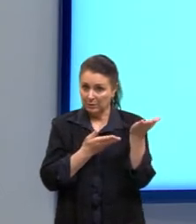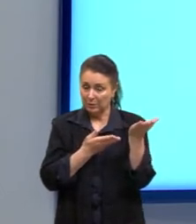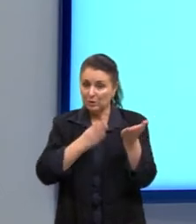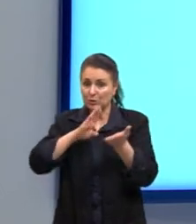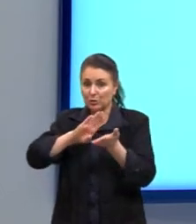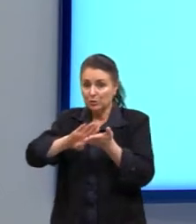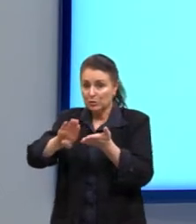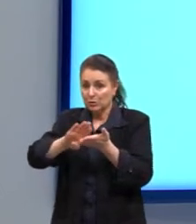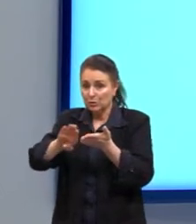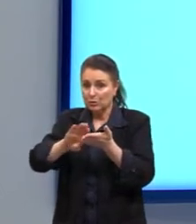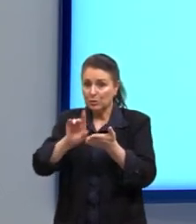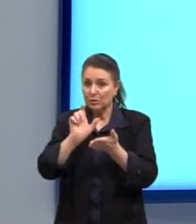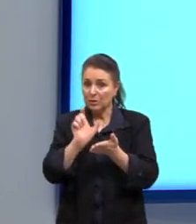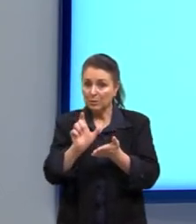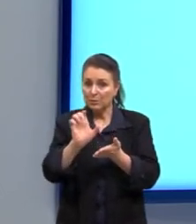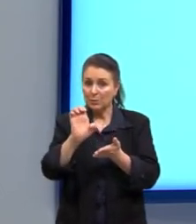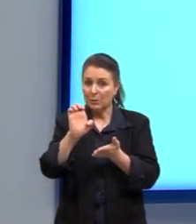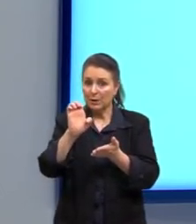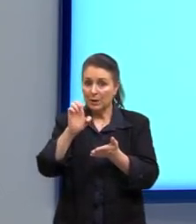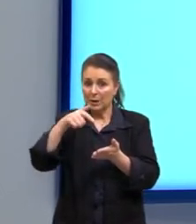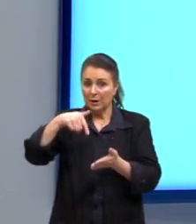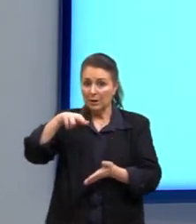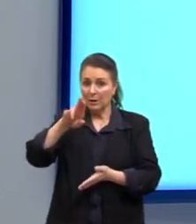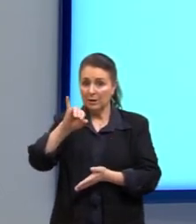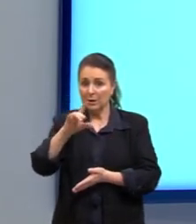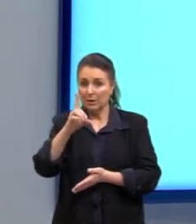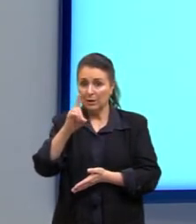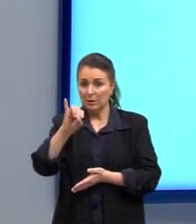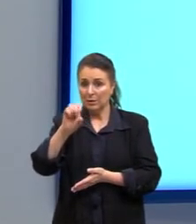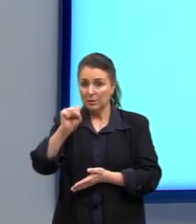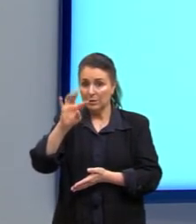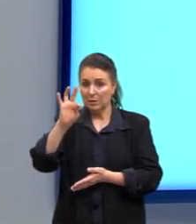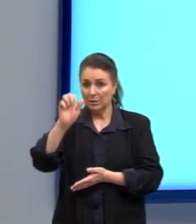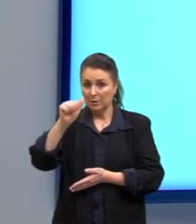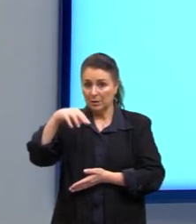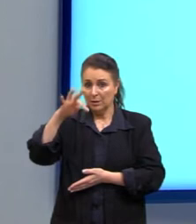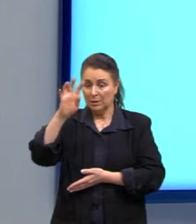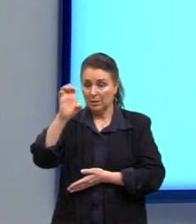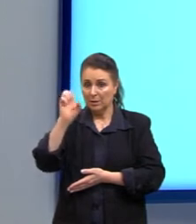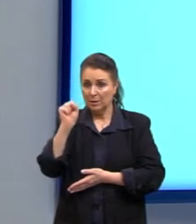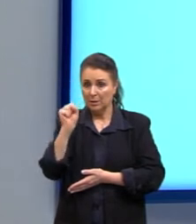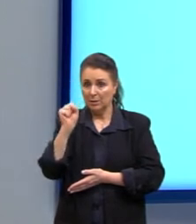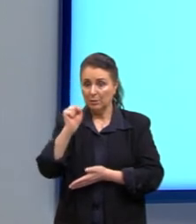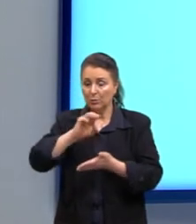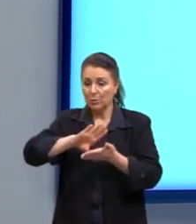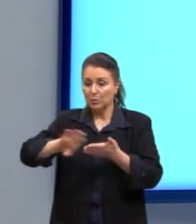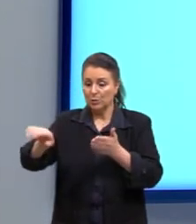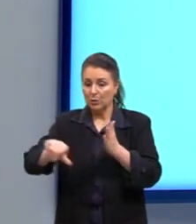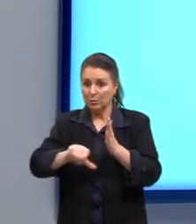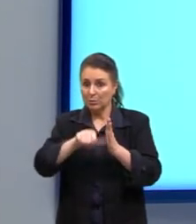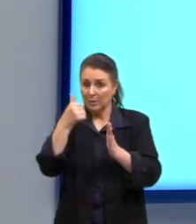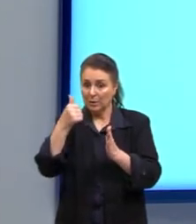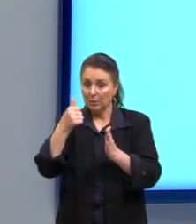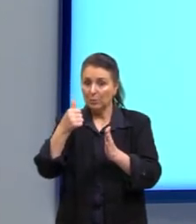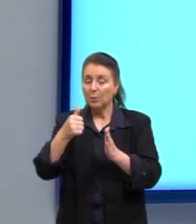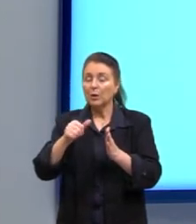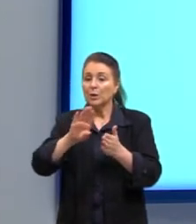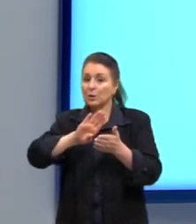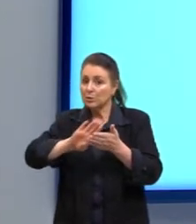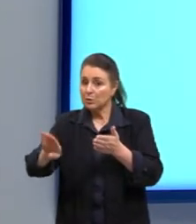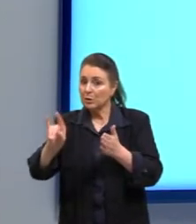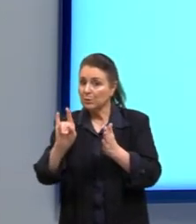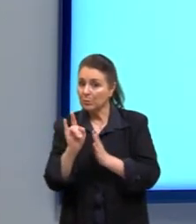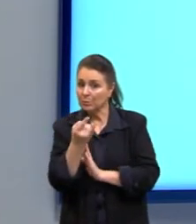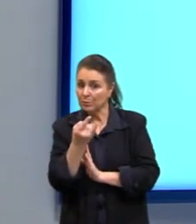a gente chama de equidistantes. O que que seria isso? Eu vou eliminar o primeiro e também vou eliminar o último termo.